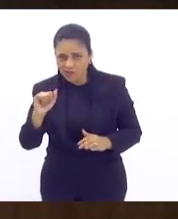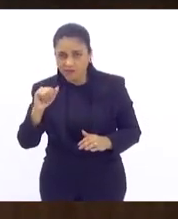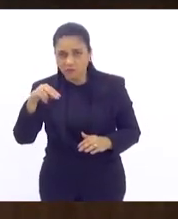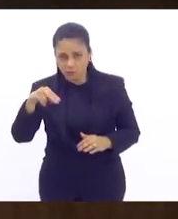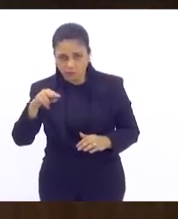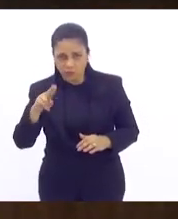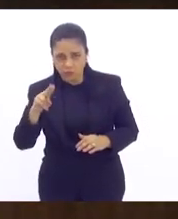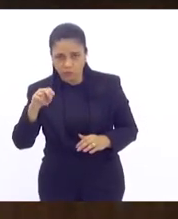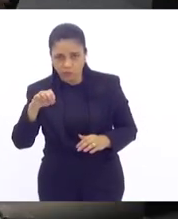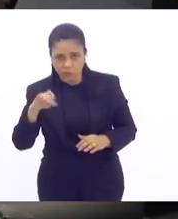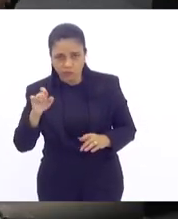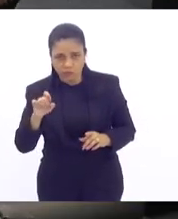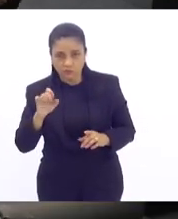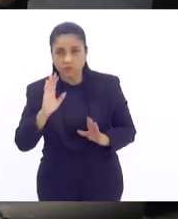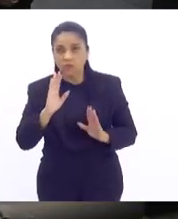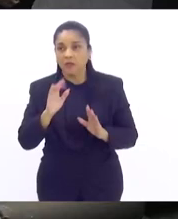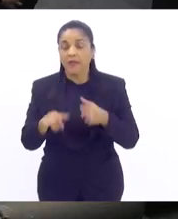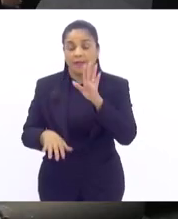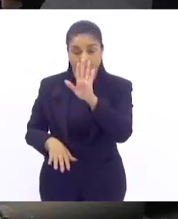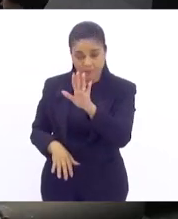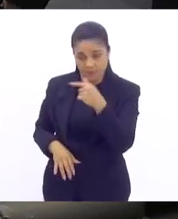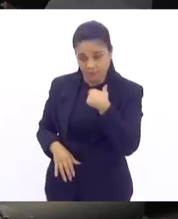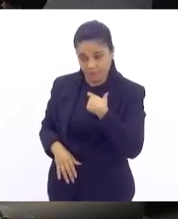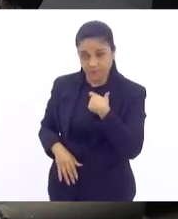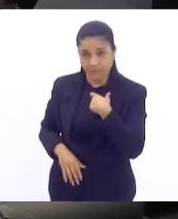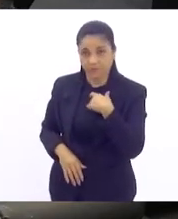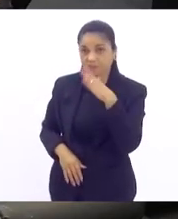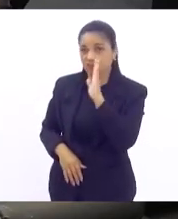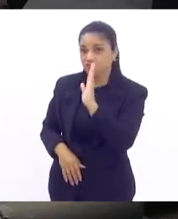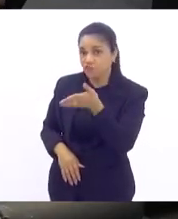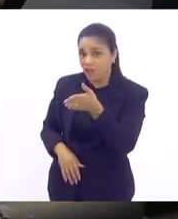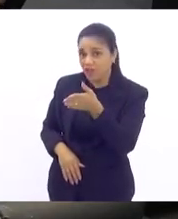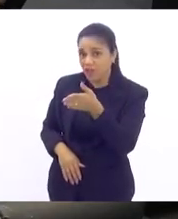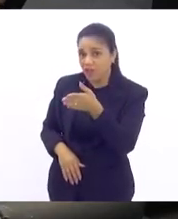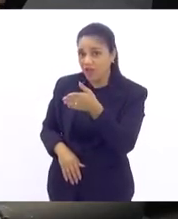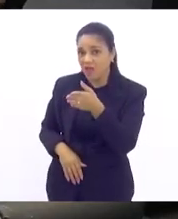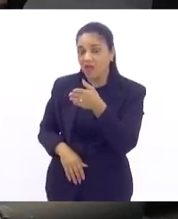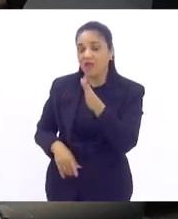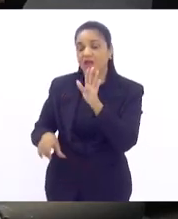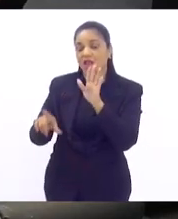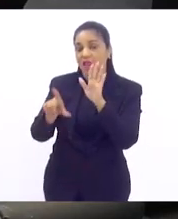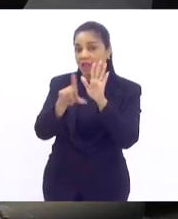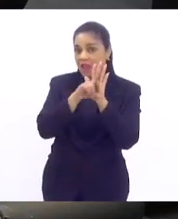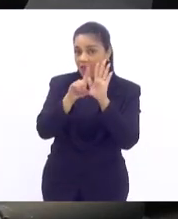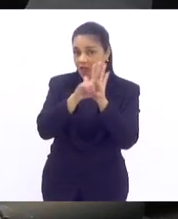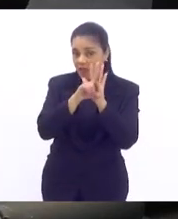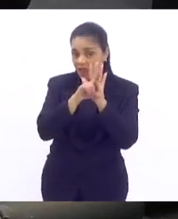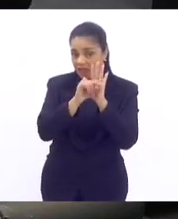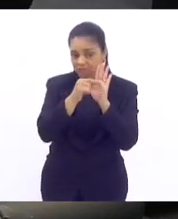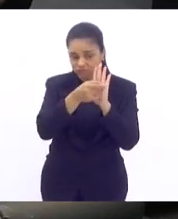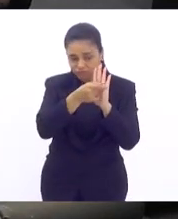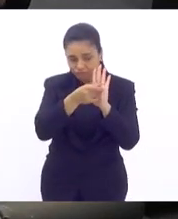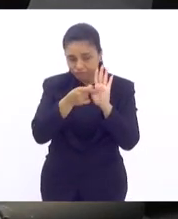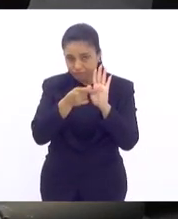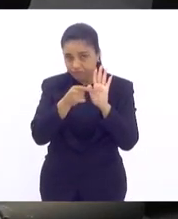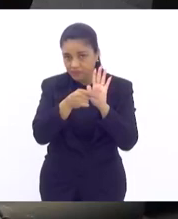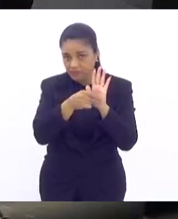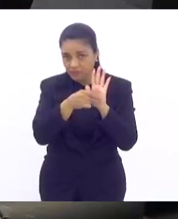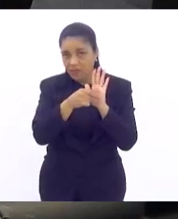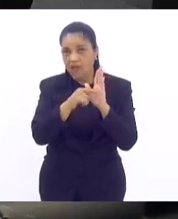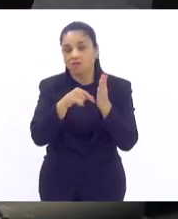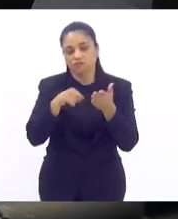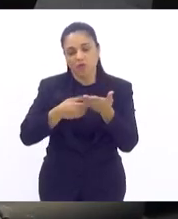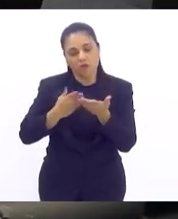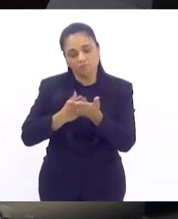o seguinte, é porque a gente já cita uma legislação aprovada por